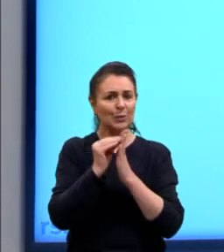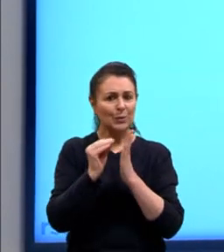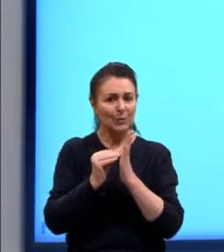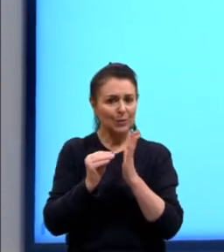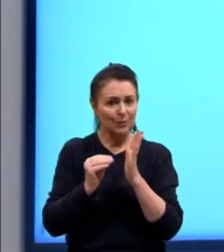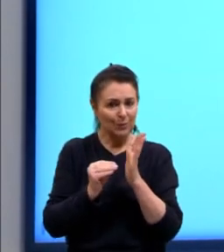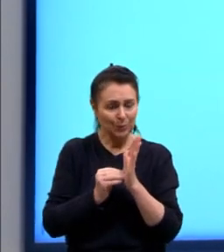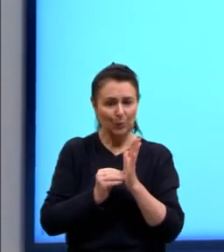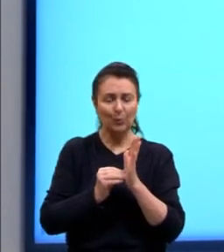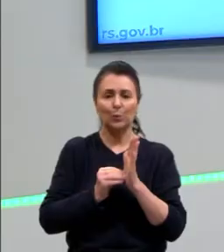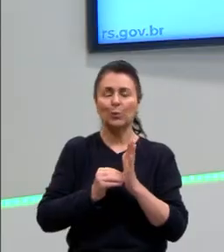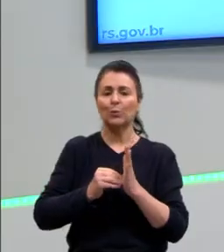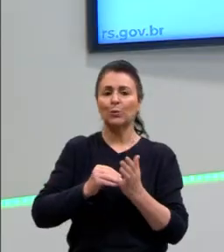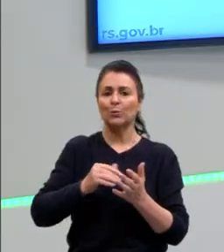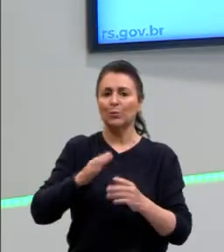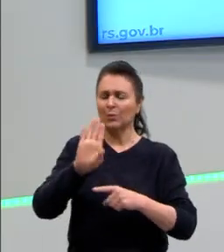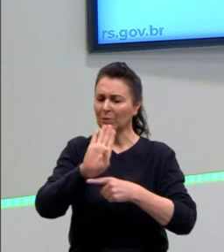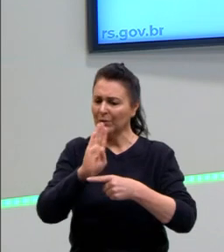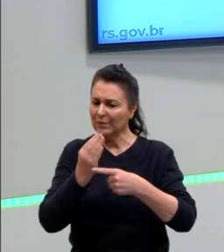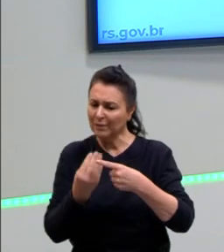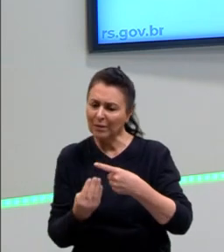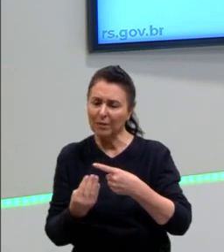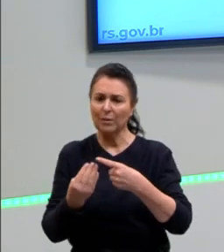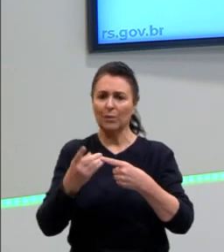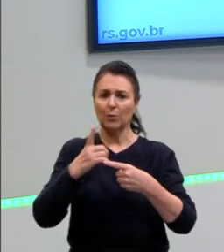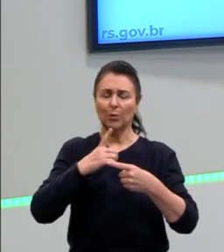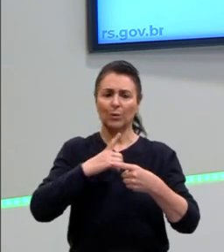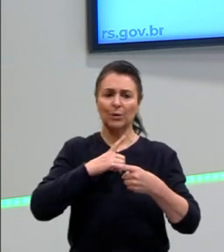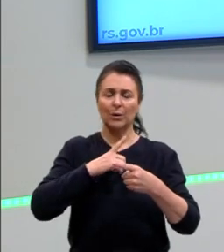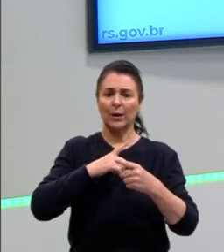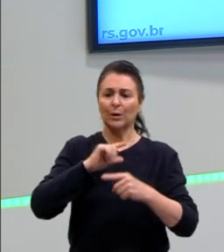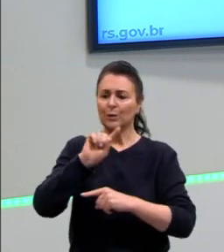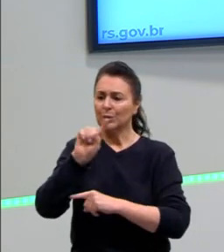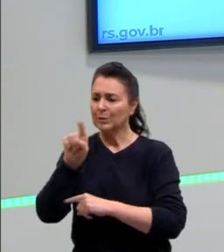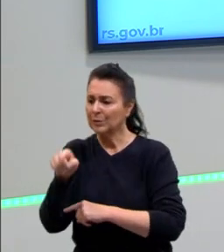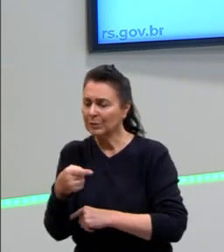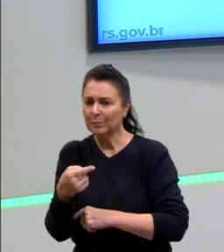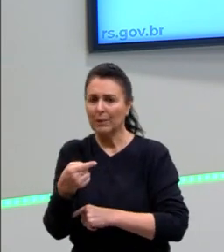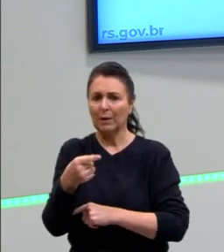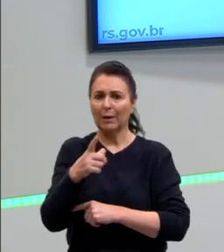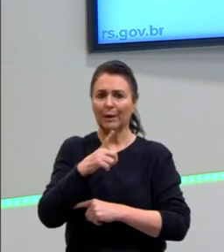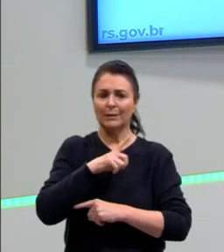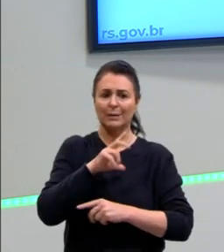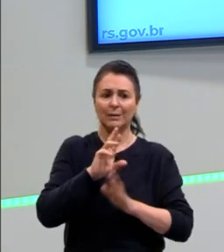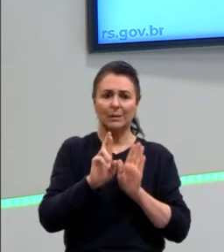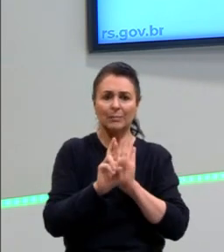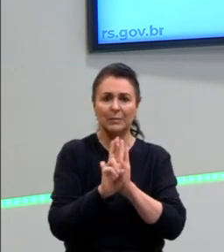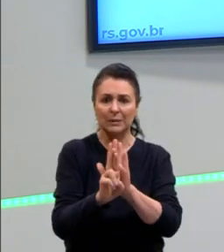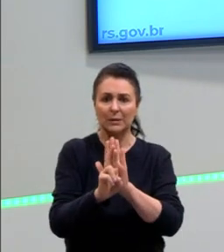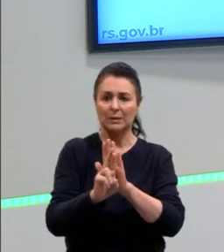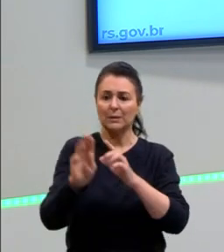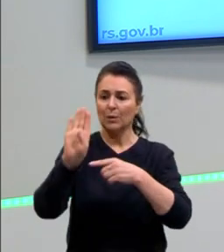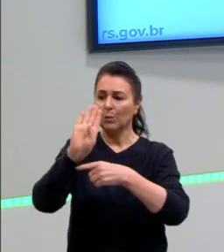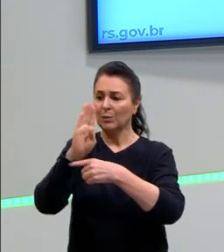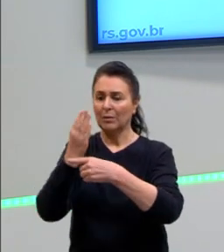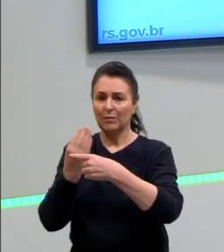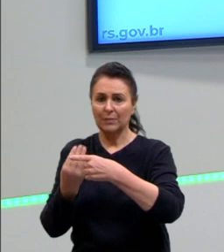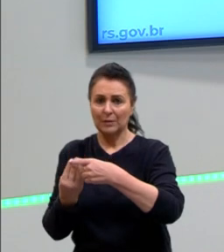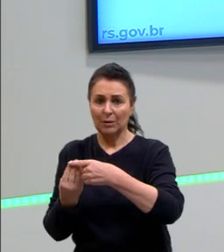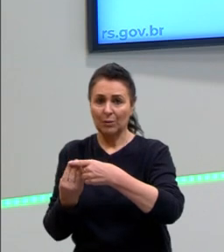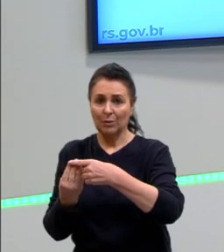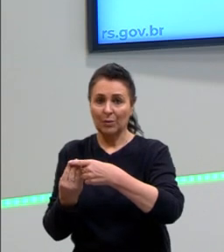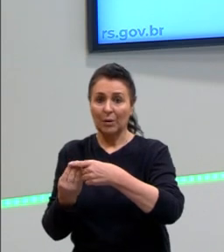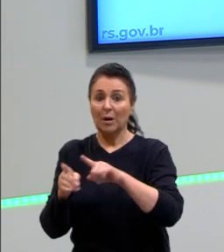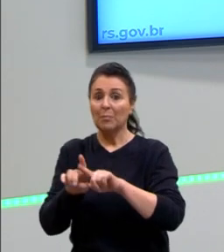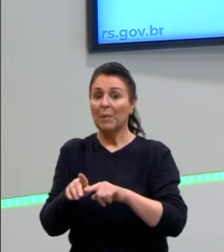Envolve ali as operações com fração, operações com números decimais, essa representação fracionária. Mas